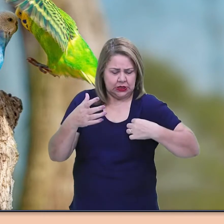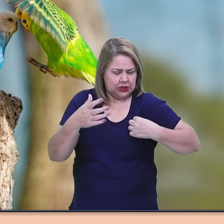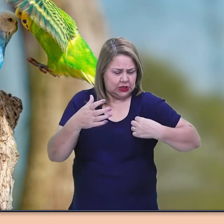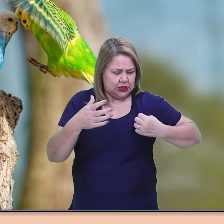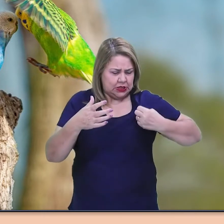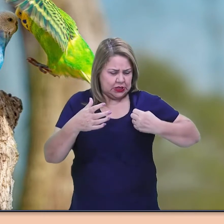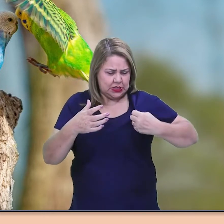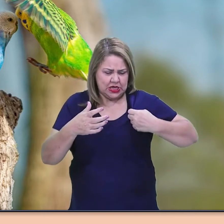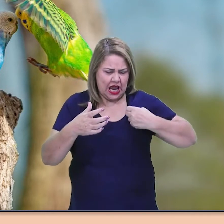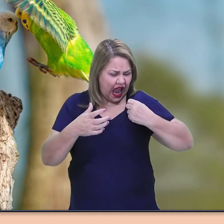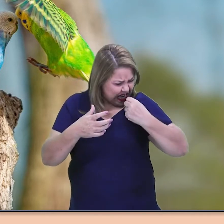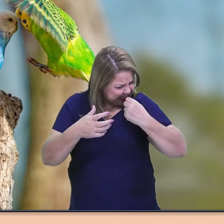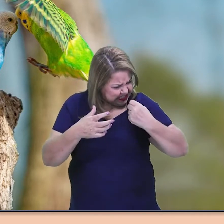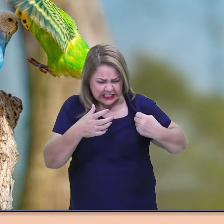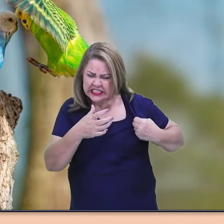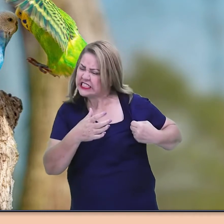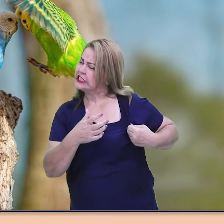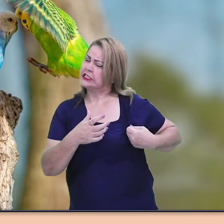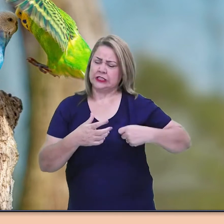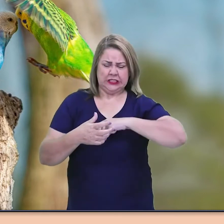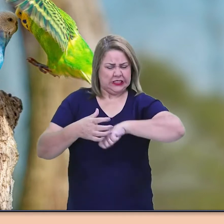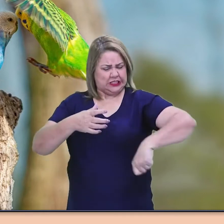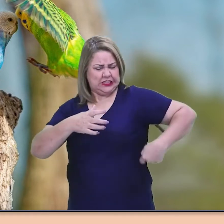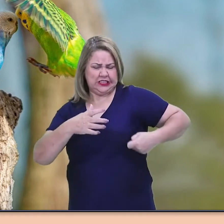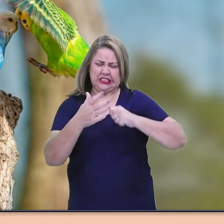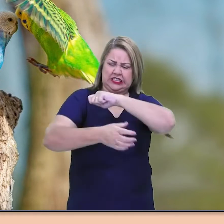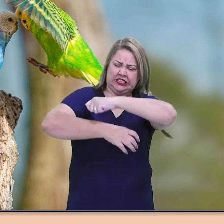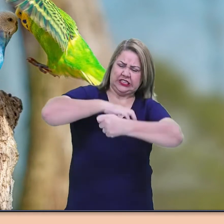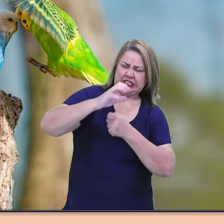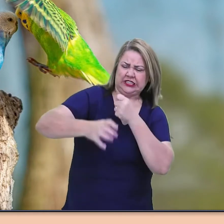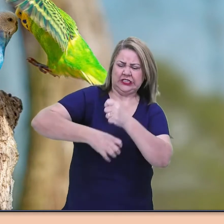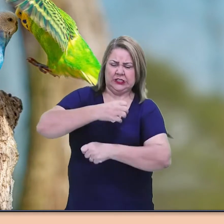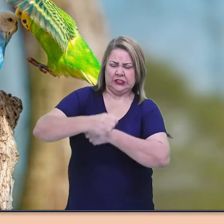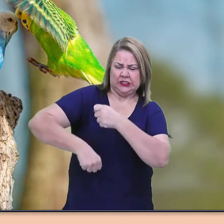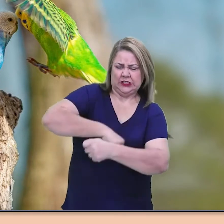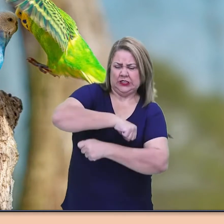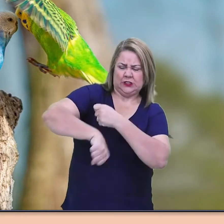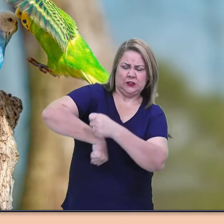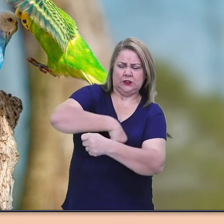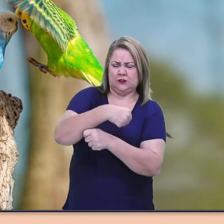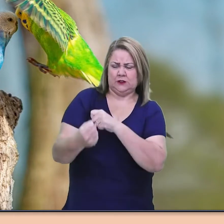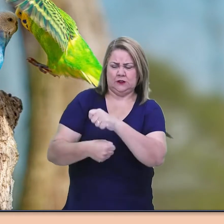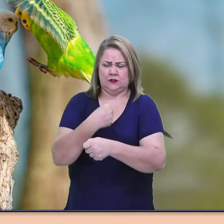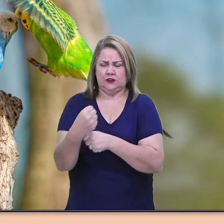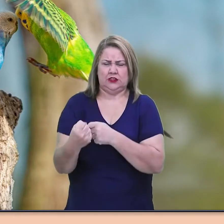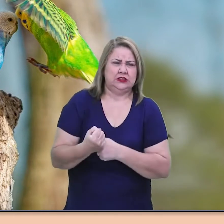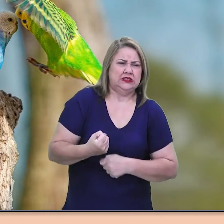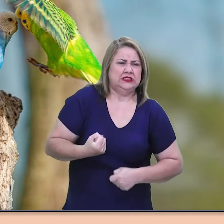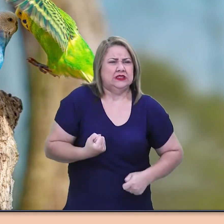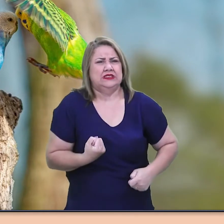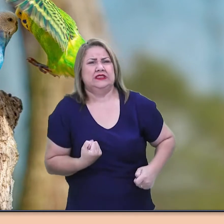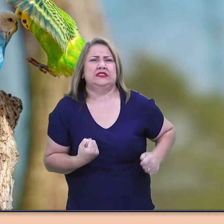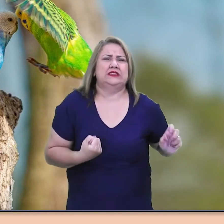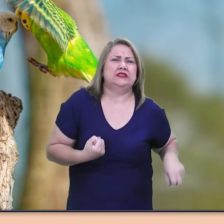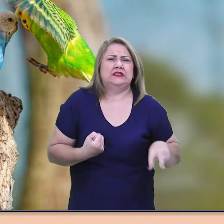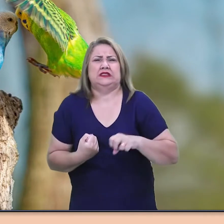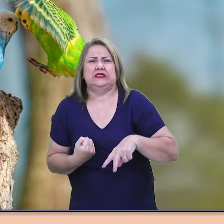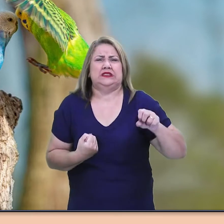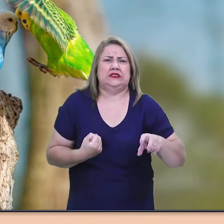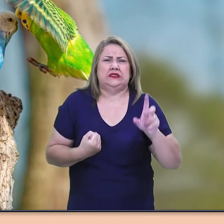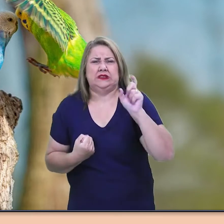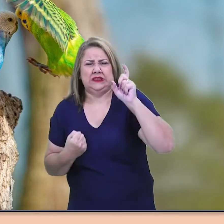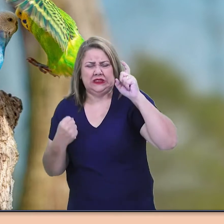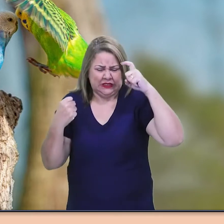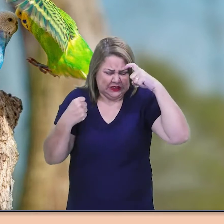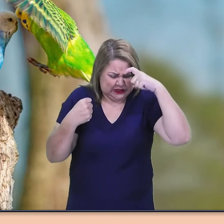camisola de algodão que foi rasgando entre os dentes, saiu do cerrado, calcando duro, sobranceiro